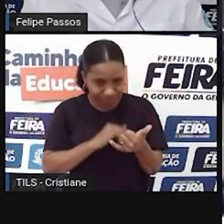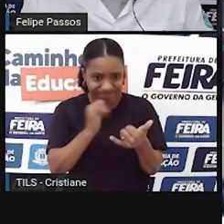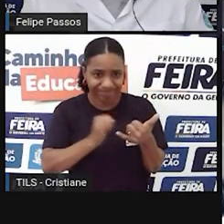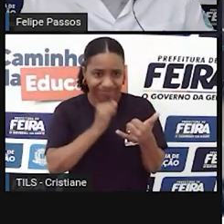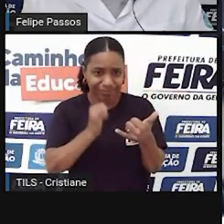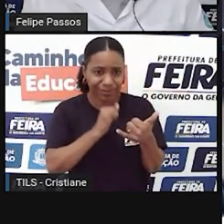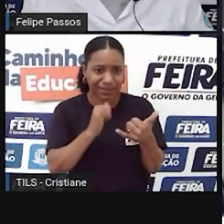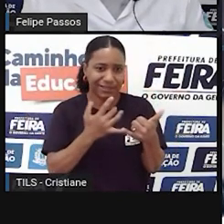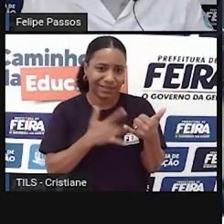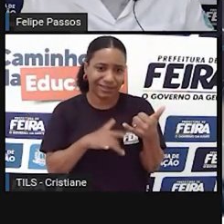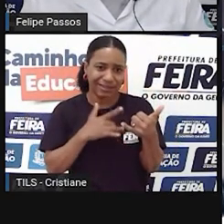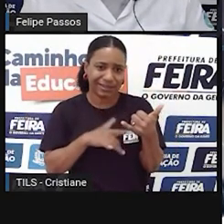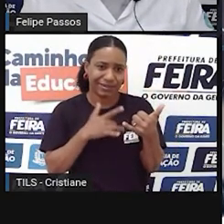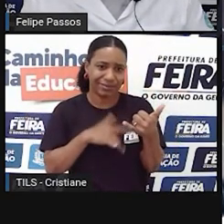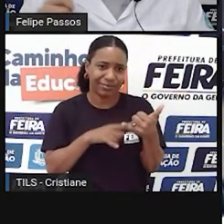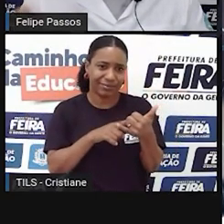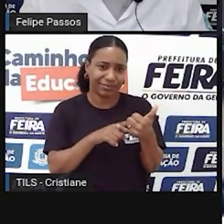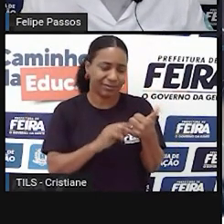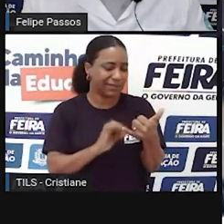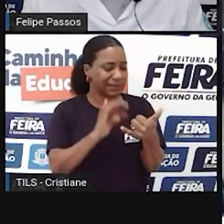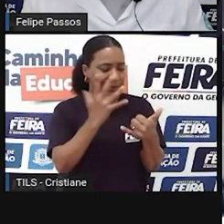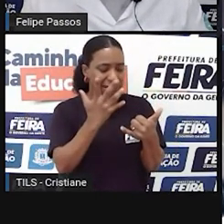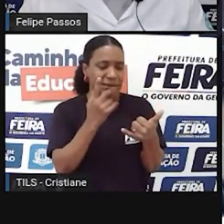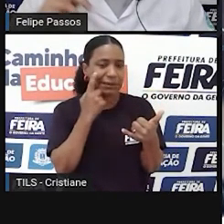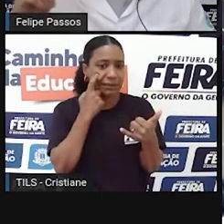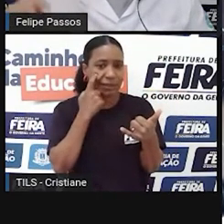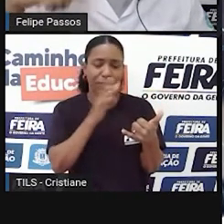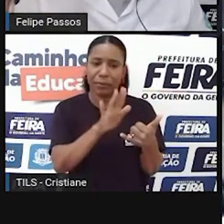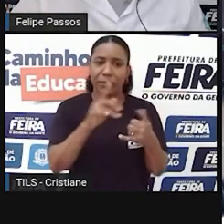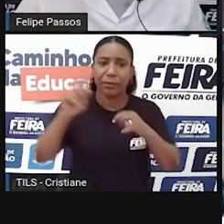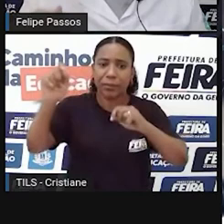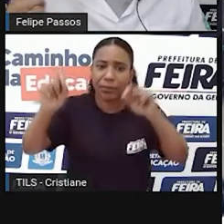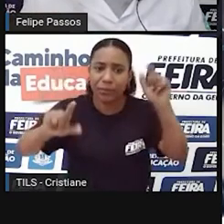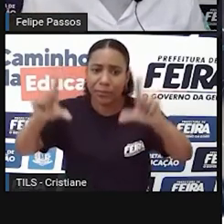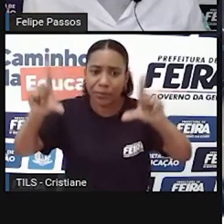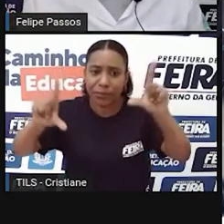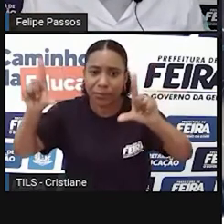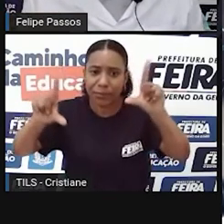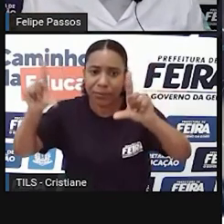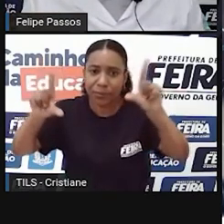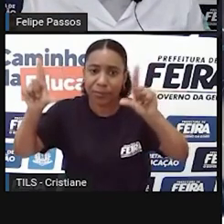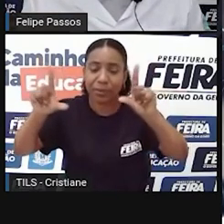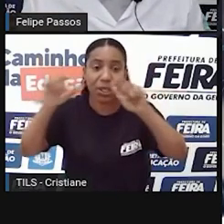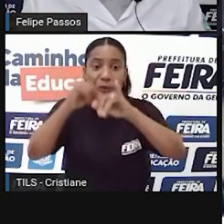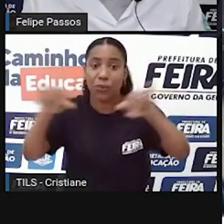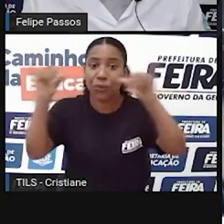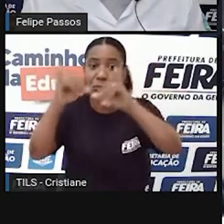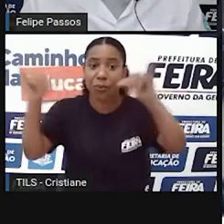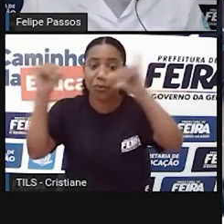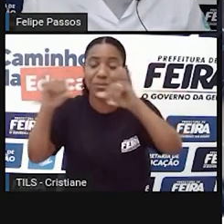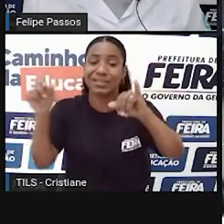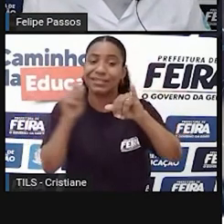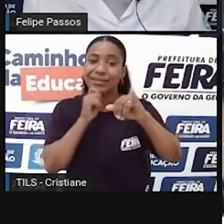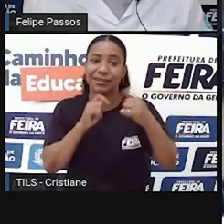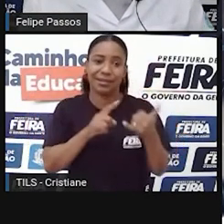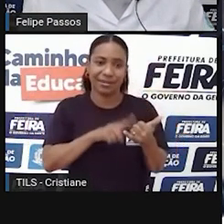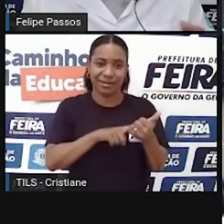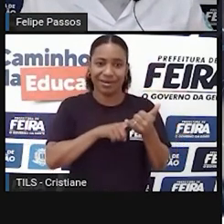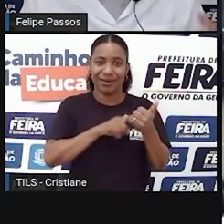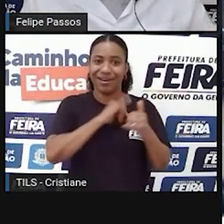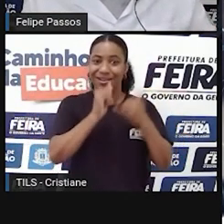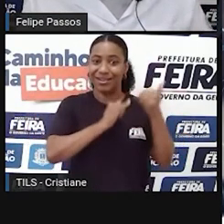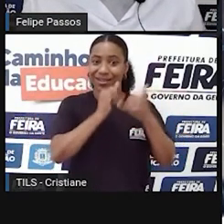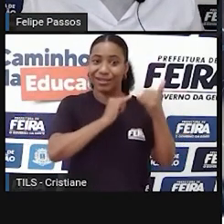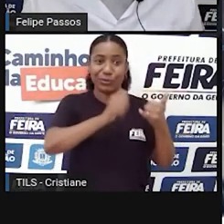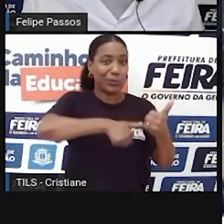poxa, que pena, deixa eu ver, o que será que aconteceu, né? Fui ligar a TV. Nem tinha começado a passar no noticiário ainda. Então a internet, ela acaba sendo